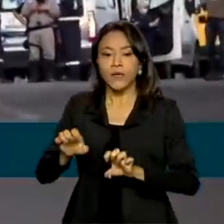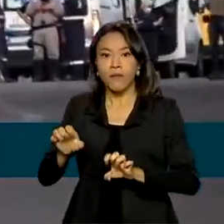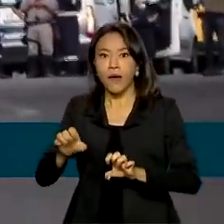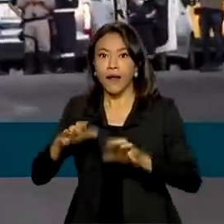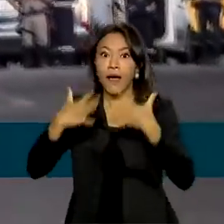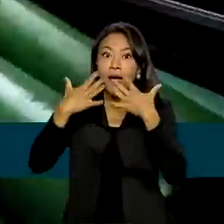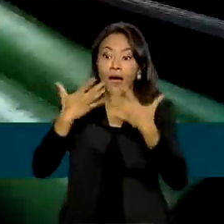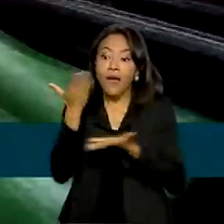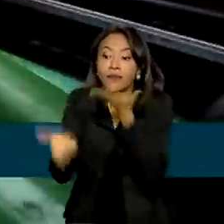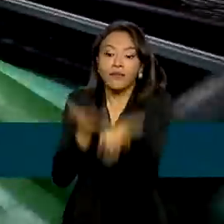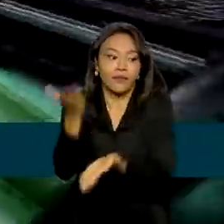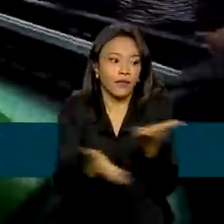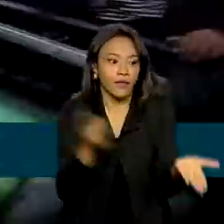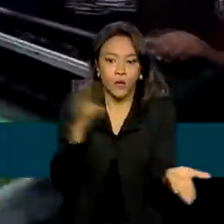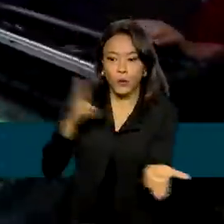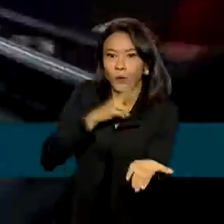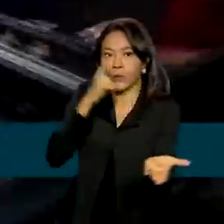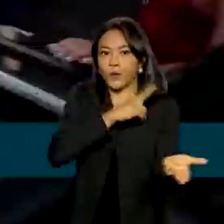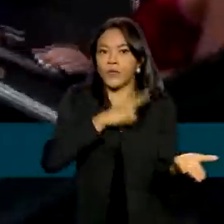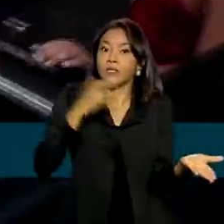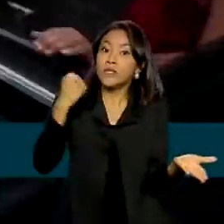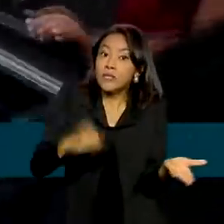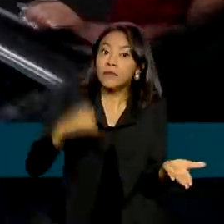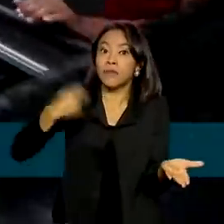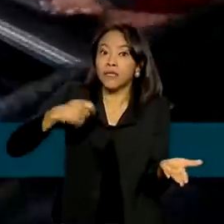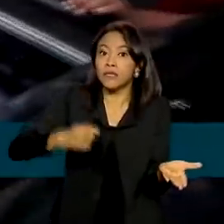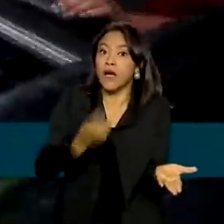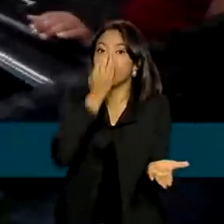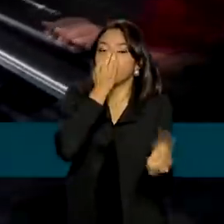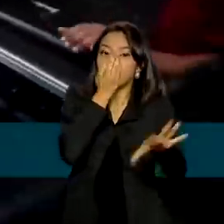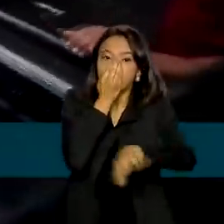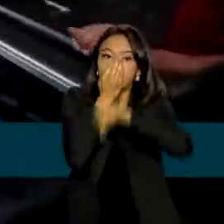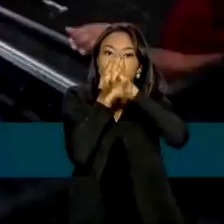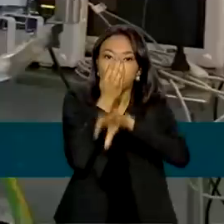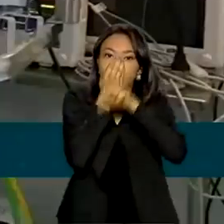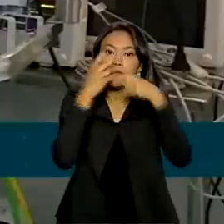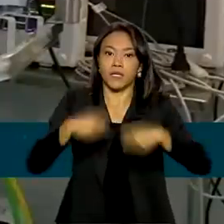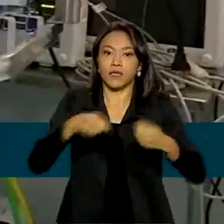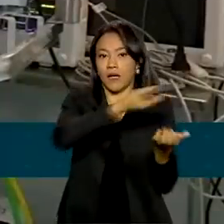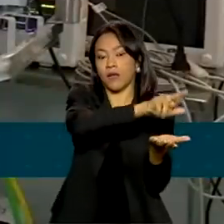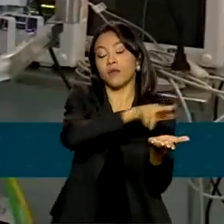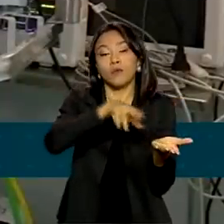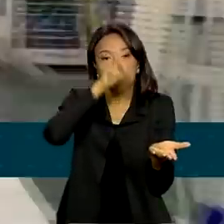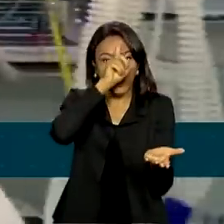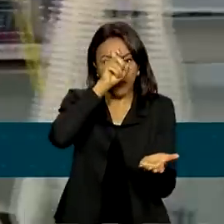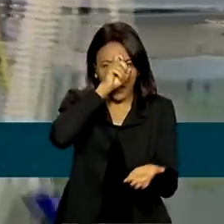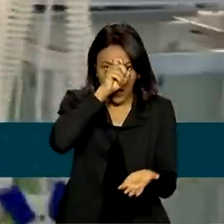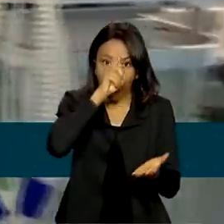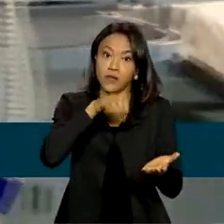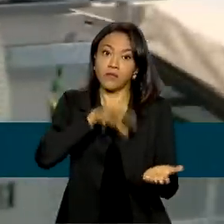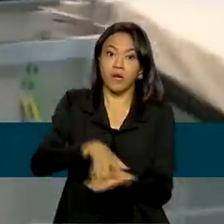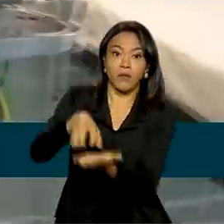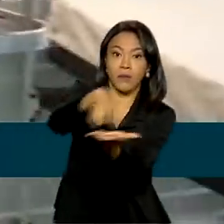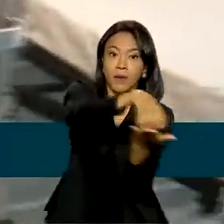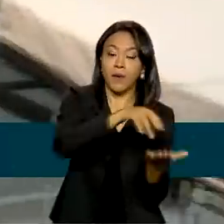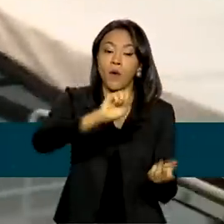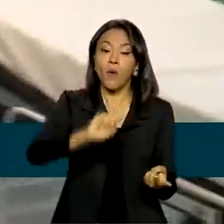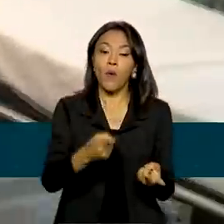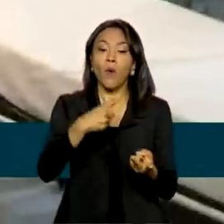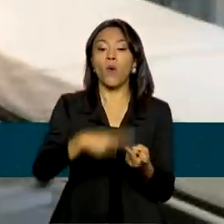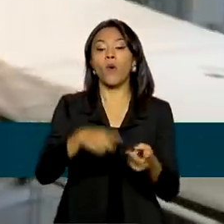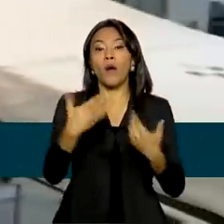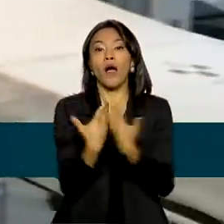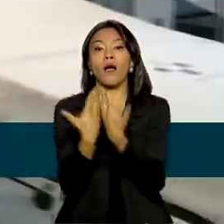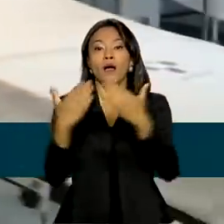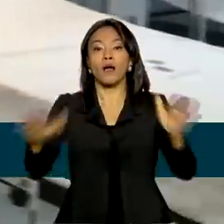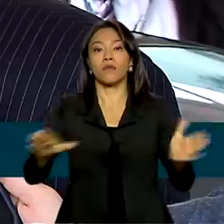emergência, caso aumente a necessidade por oxigênio nos hospitais ou haja necessidade de reativar leitos